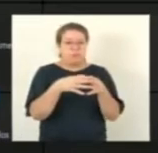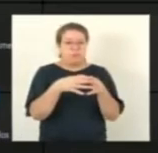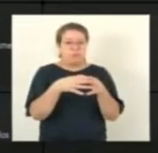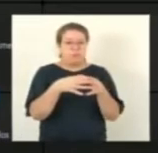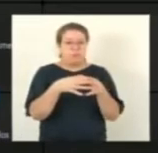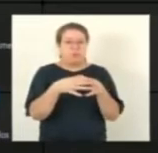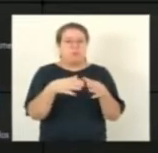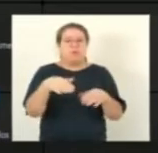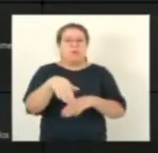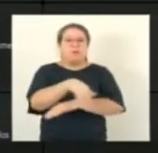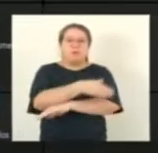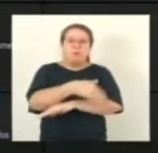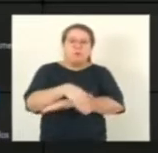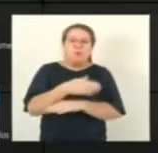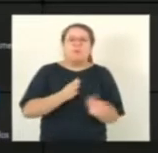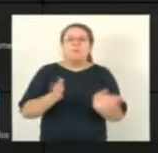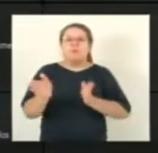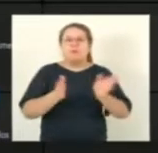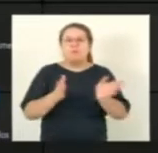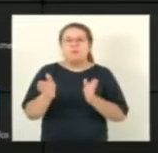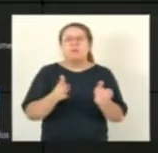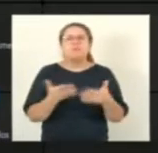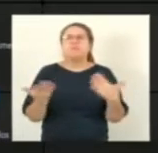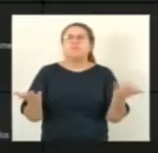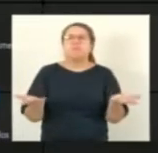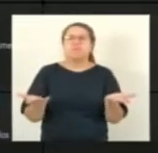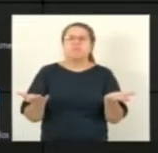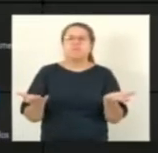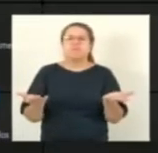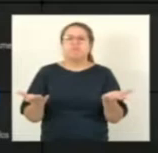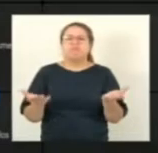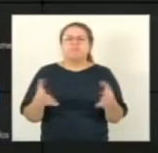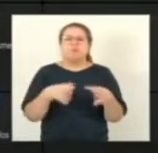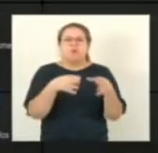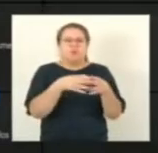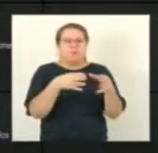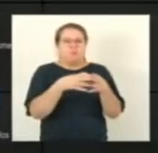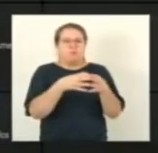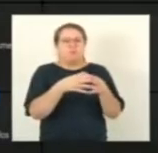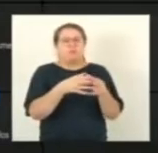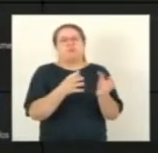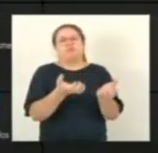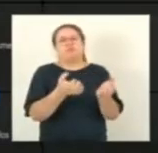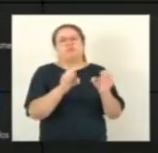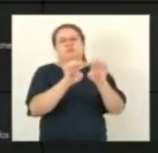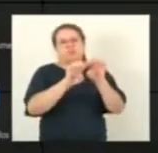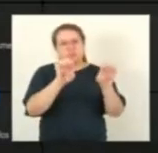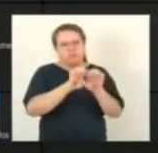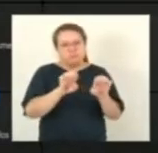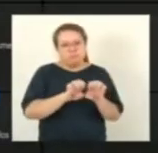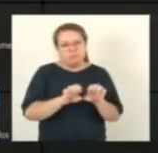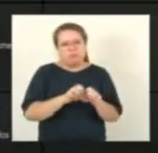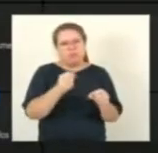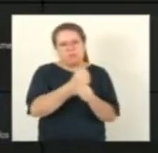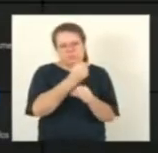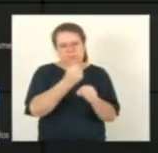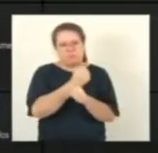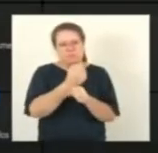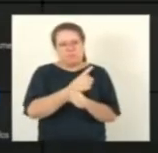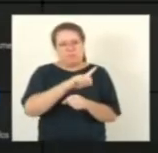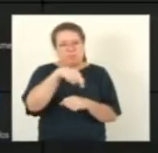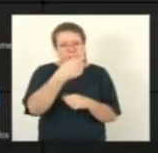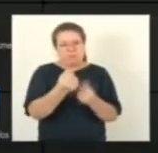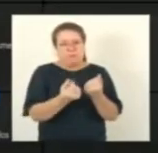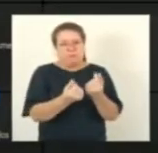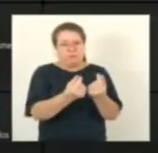urbana ou comissão reunidas? O que está presidindo? Não, comissão de infraestrutura. A comissão de finanças vai ser logo após a de infraestrutura.